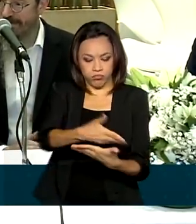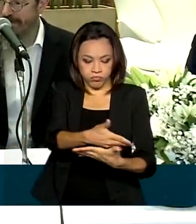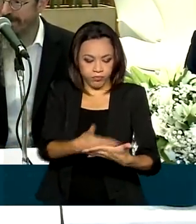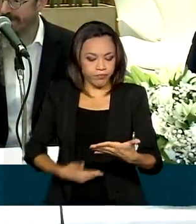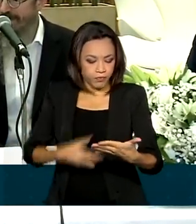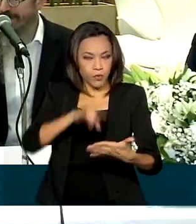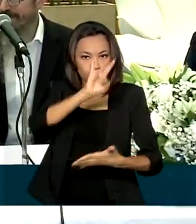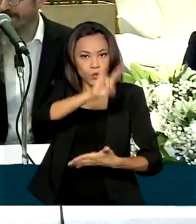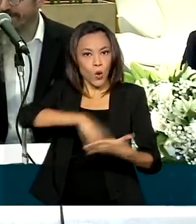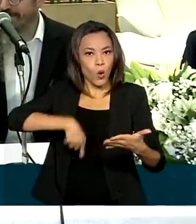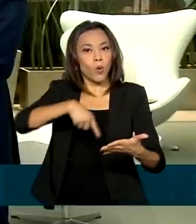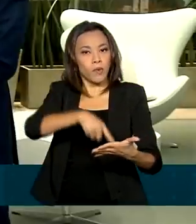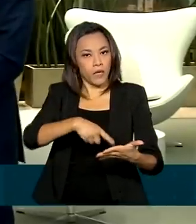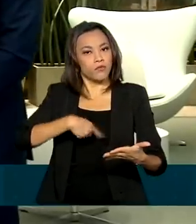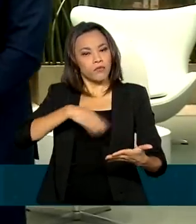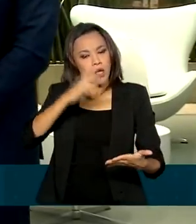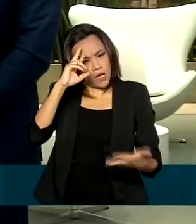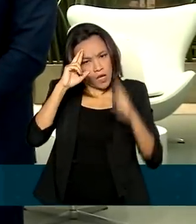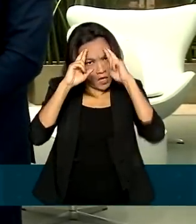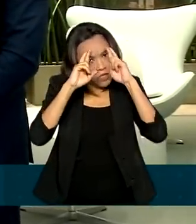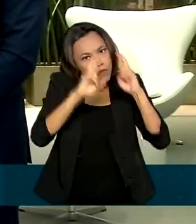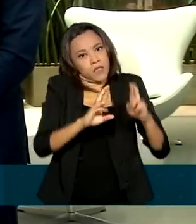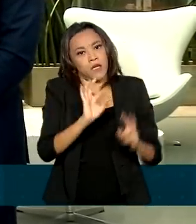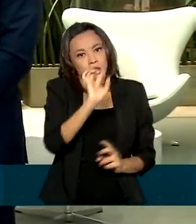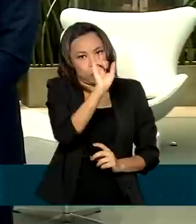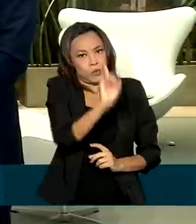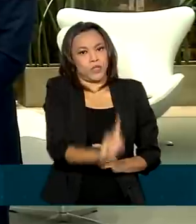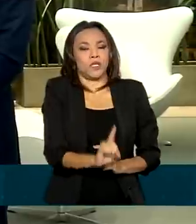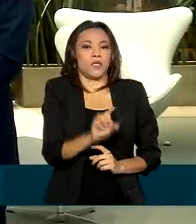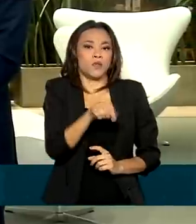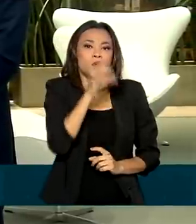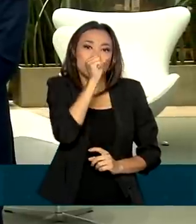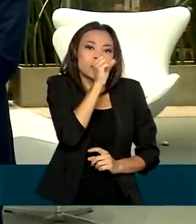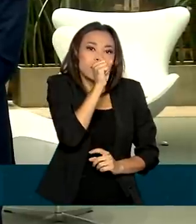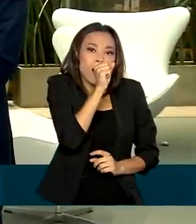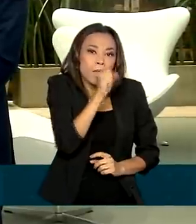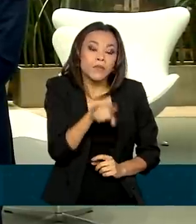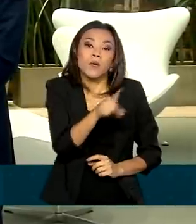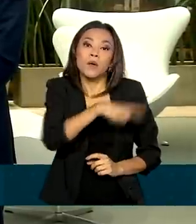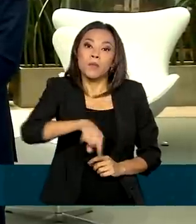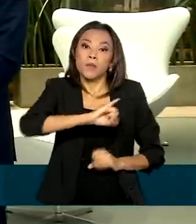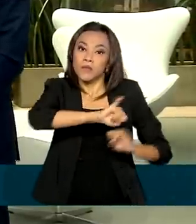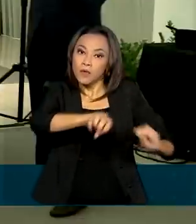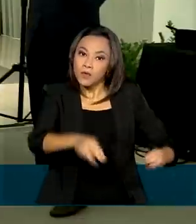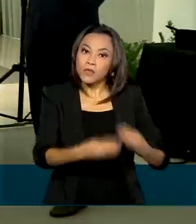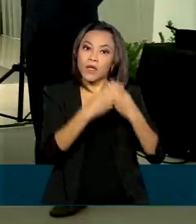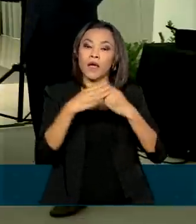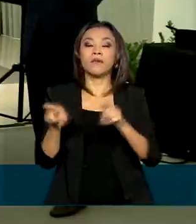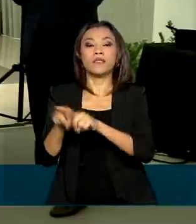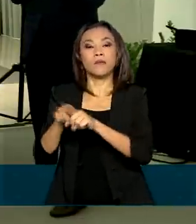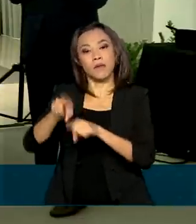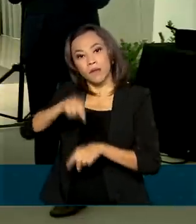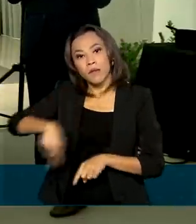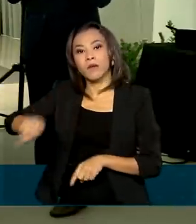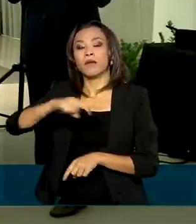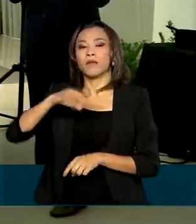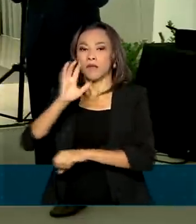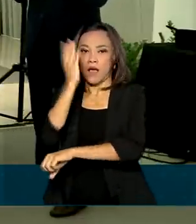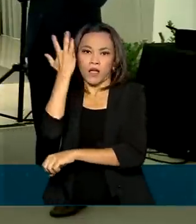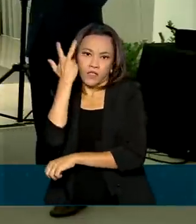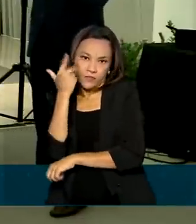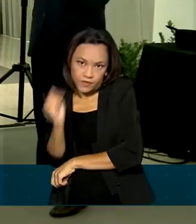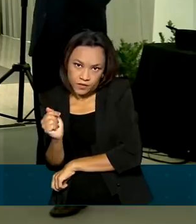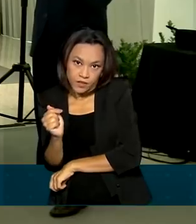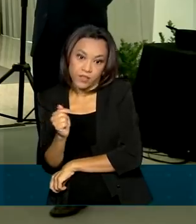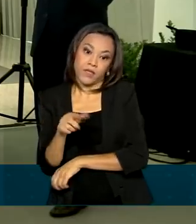que reconhece o direito aos sábados para alunos das religiões judaica e adventista do sétimo dia. Com isso, as aulas